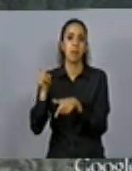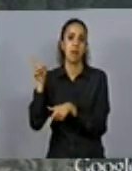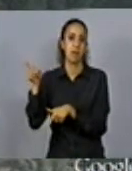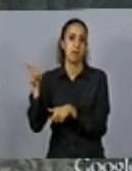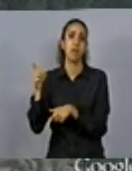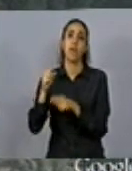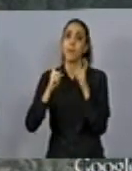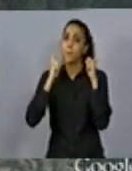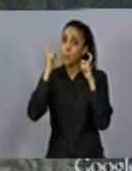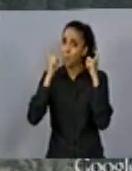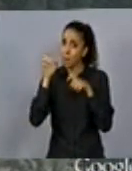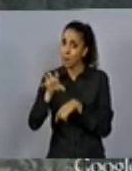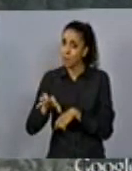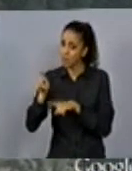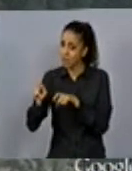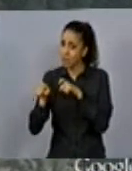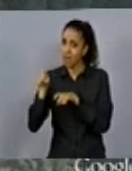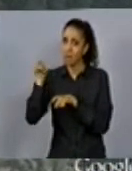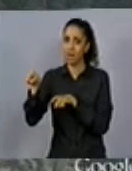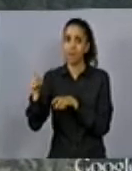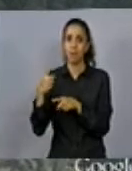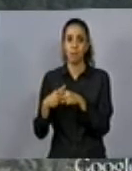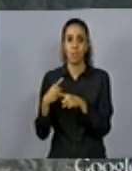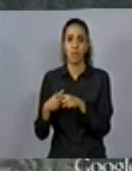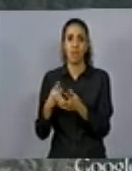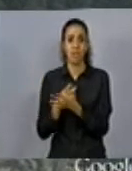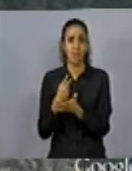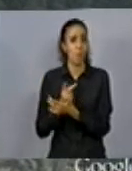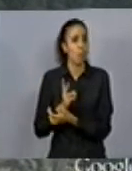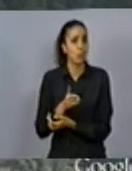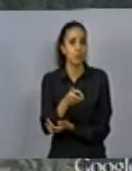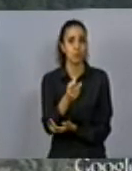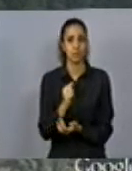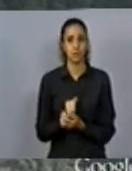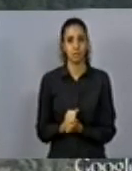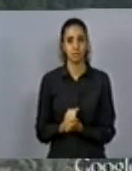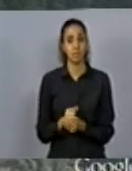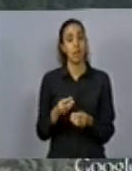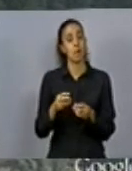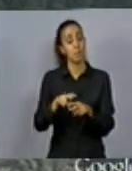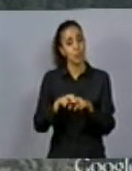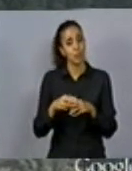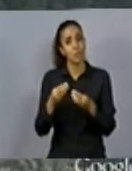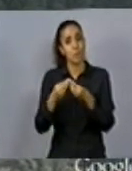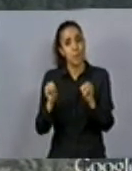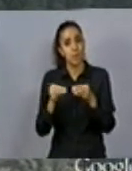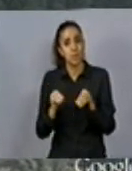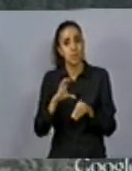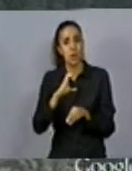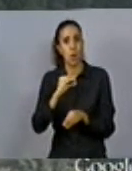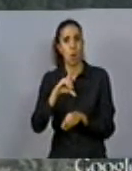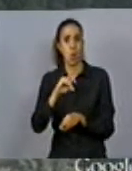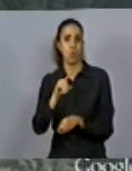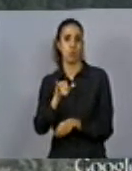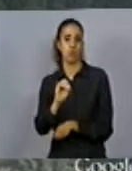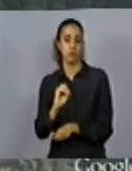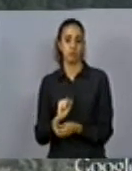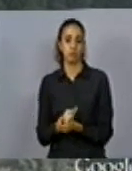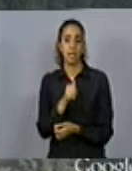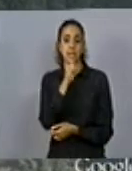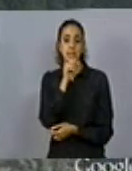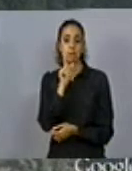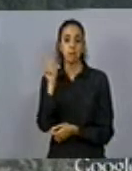muito preocupante, porque a lesão se perpetua. E aí, então, você tem esses prejuízos ecológicos. Aí, um exemplo de uma